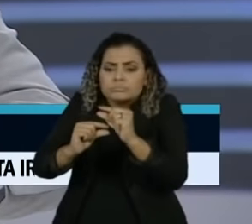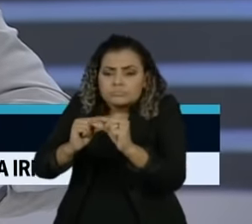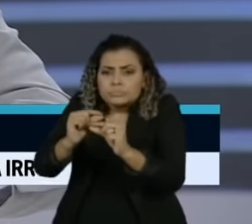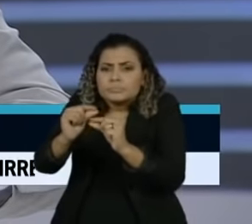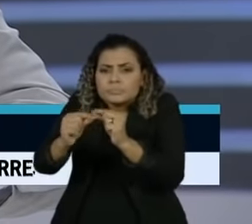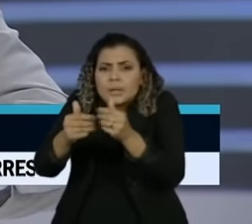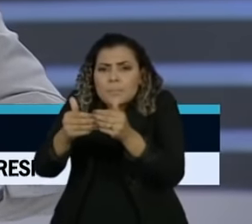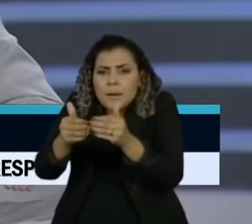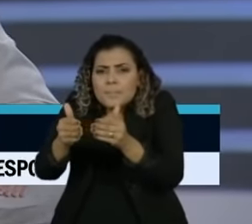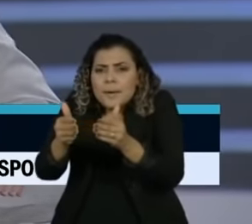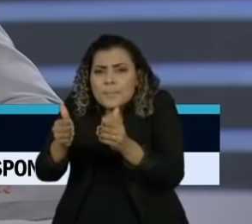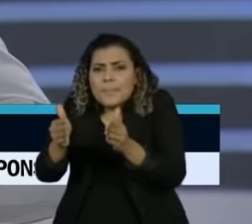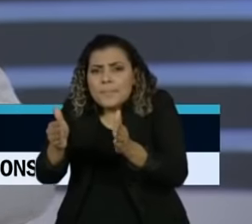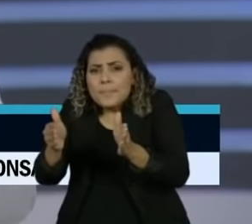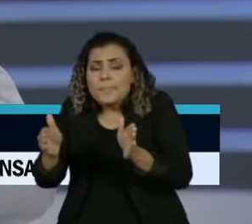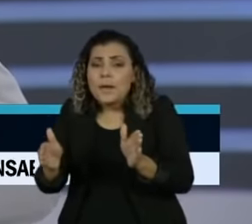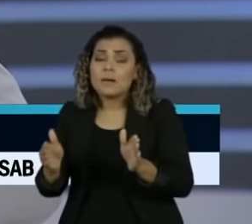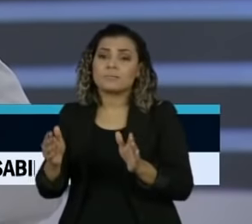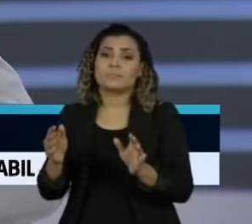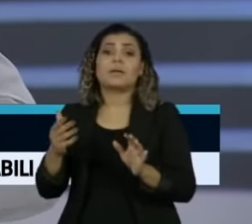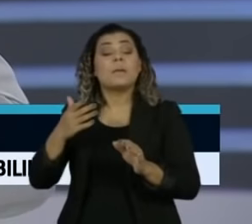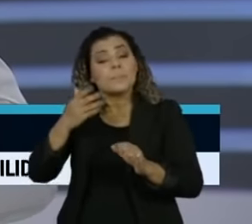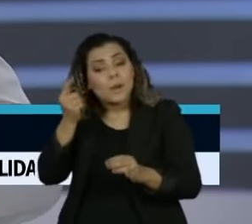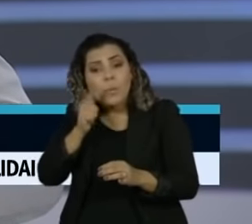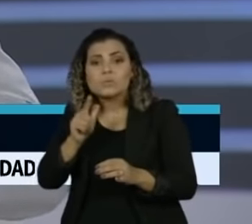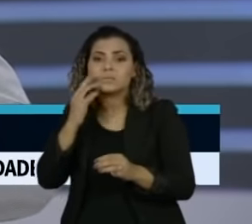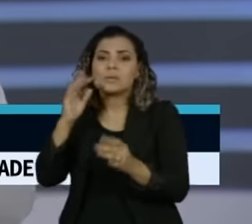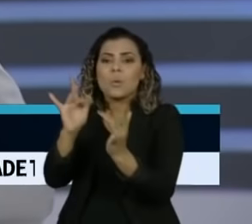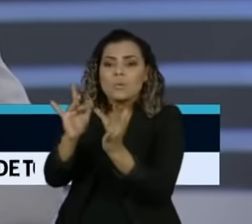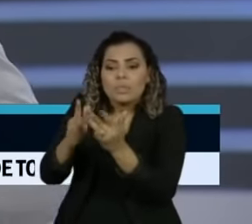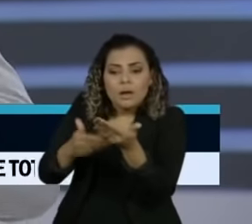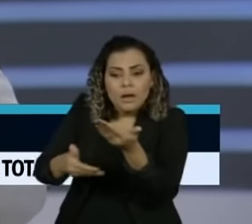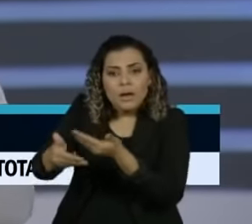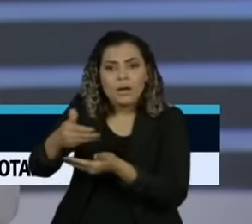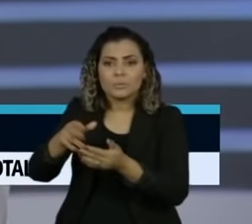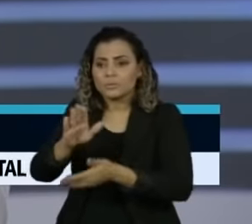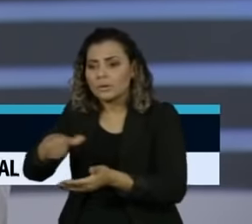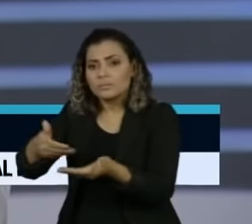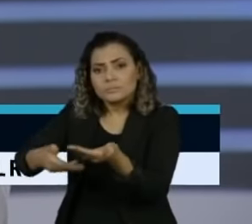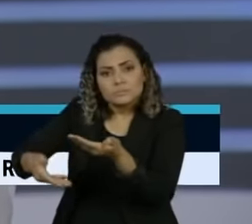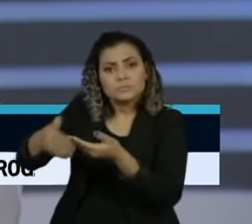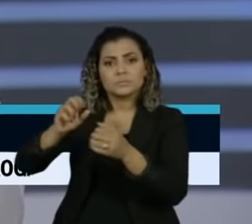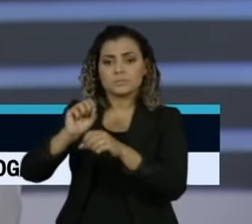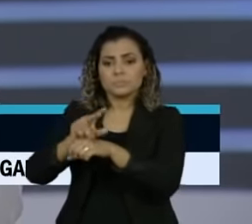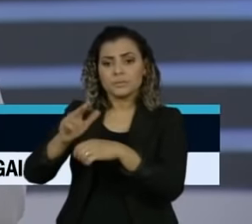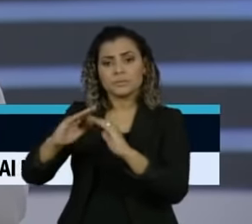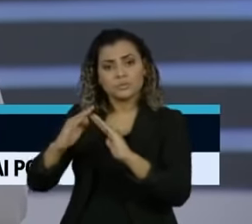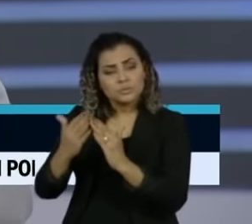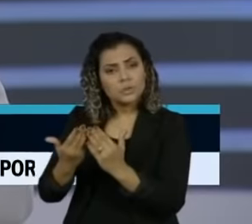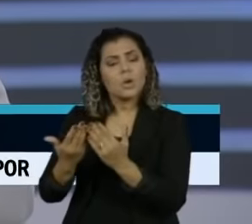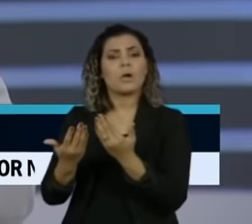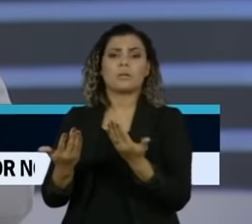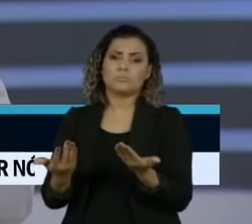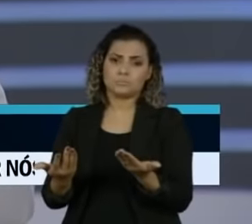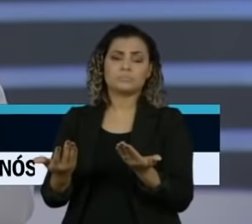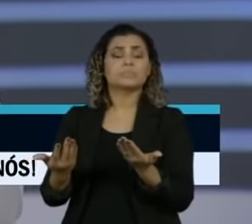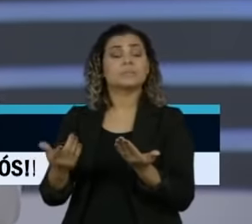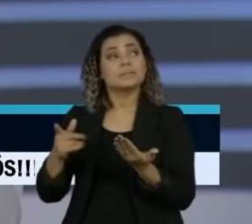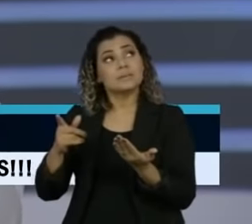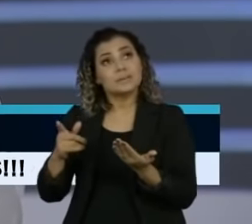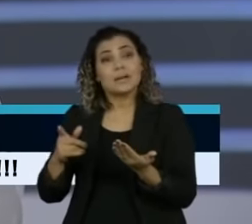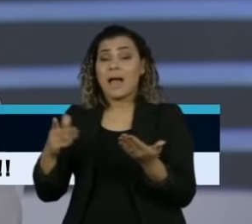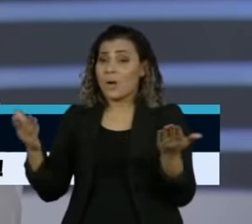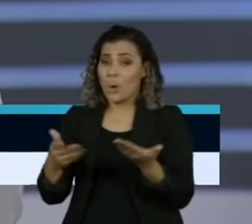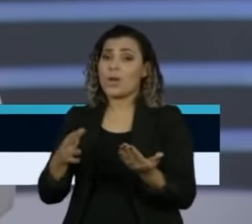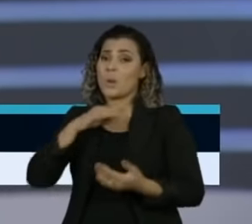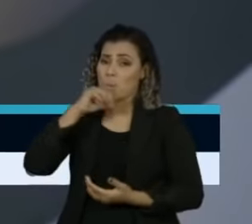das pessoas, das crianças, da sua convivência social, da sua interação dentro da escola, seguramente está produzido um malefício